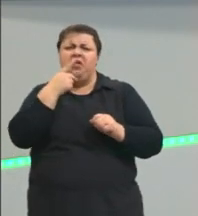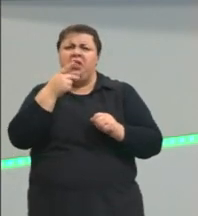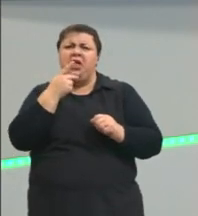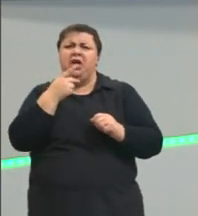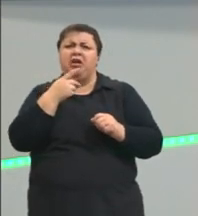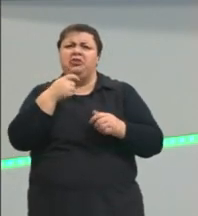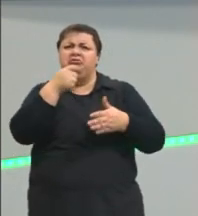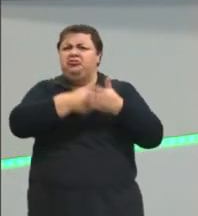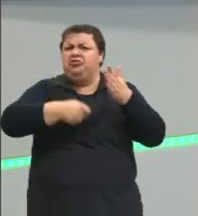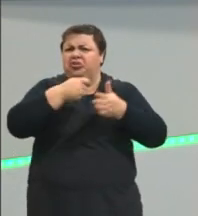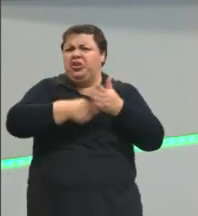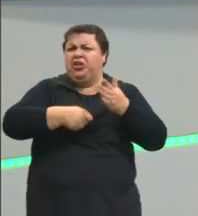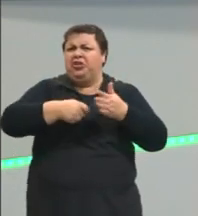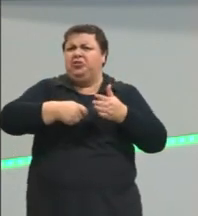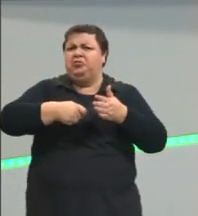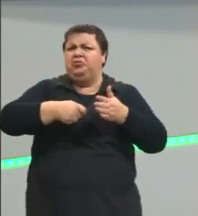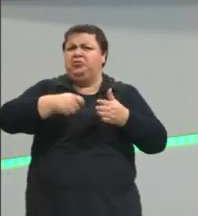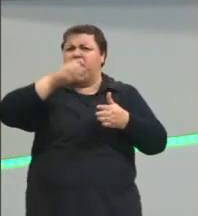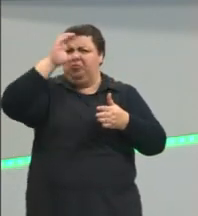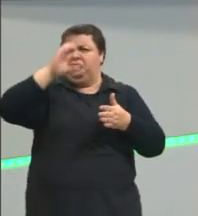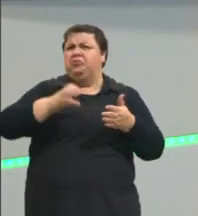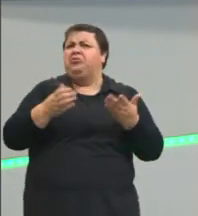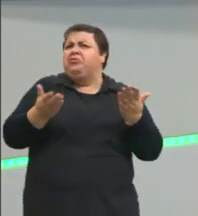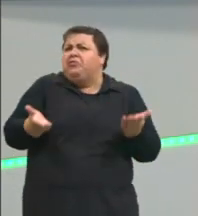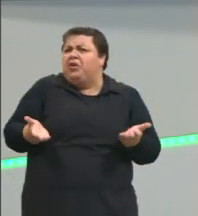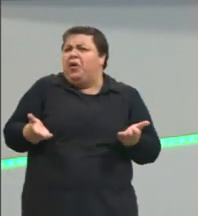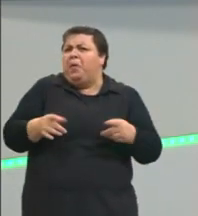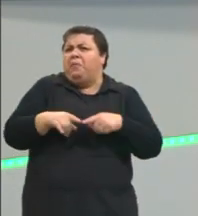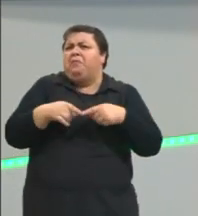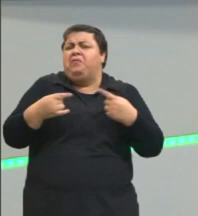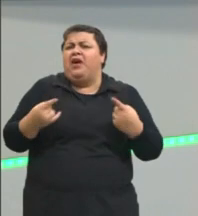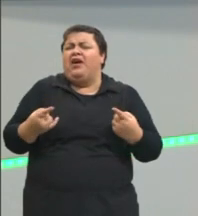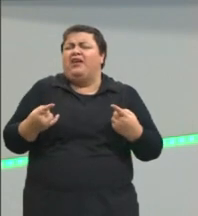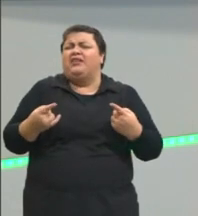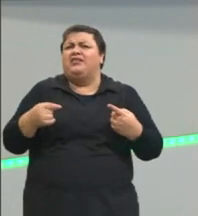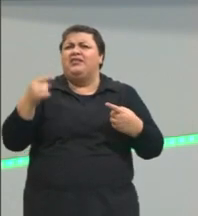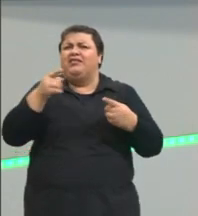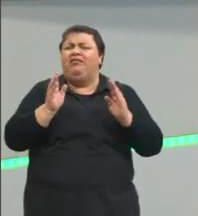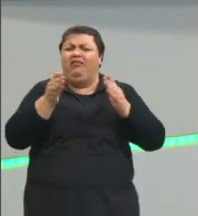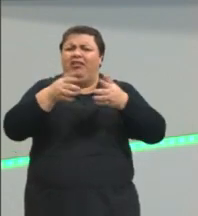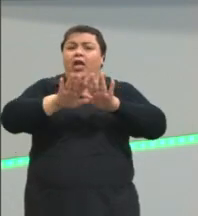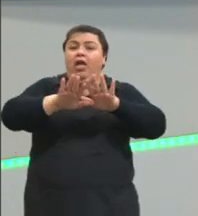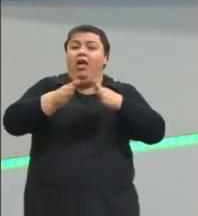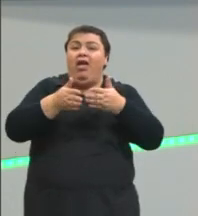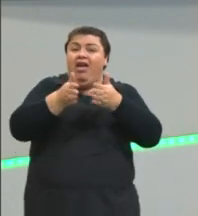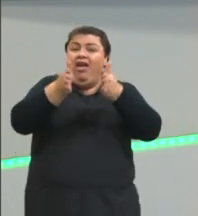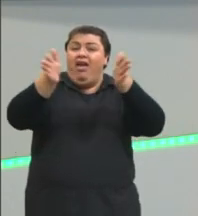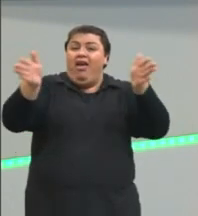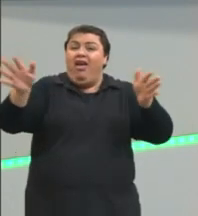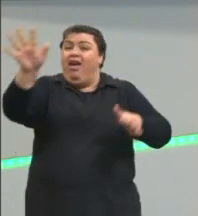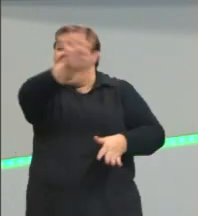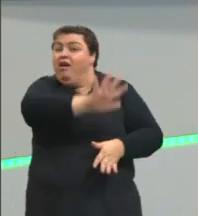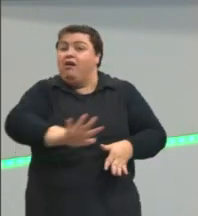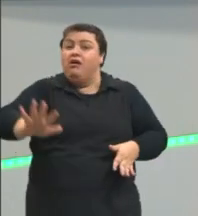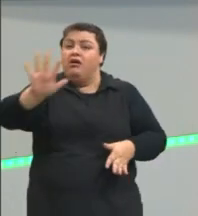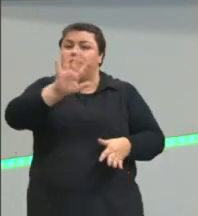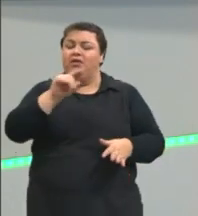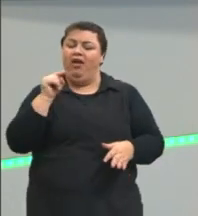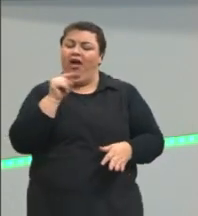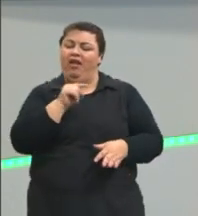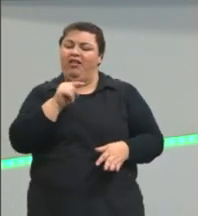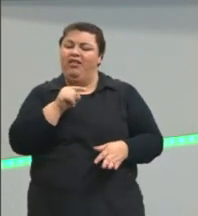até poderia ser mas direitos civis é uma coisa muito ampla a Lili está focando especificamente